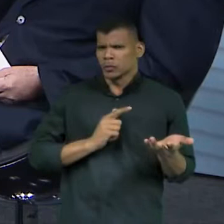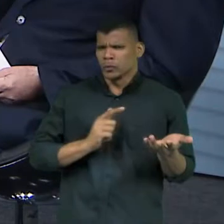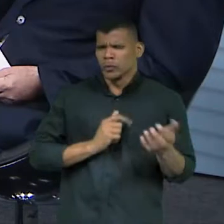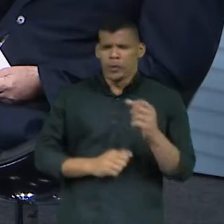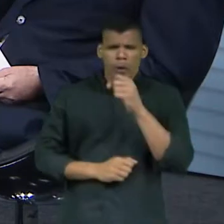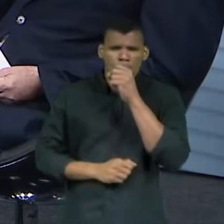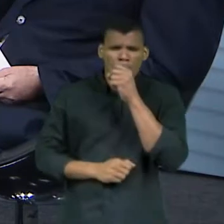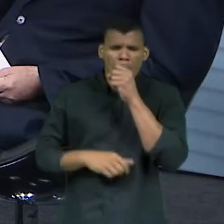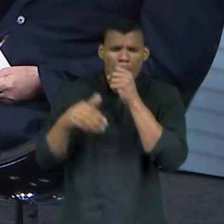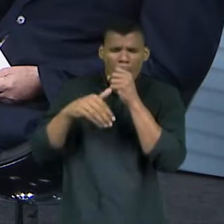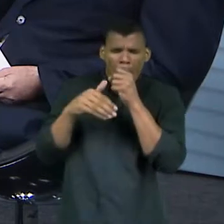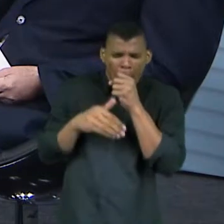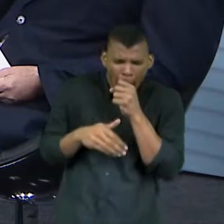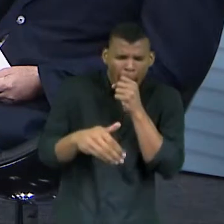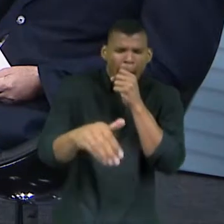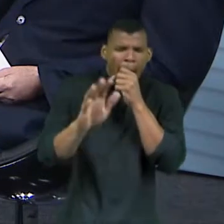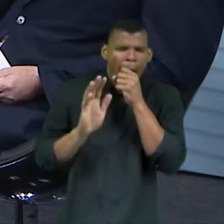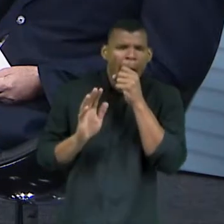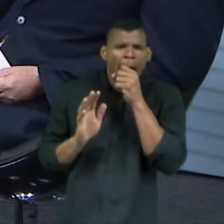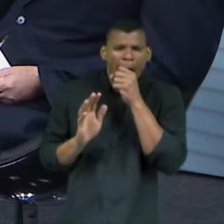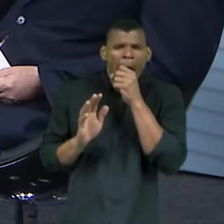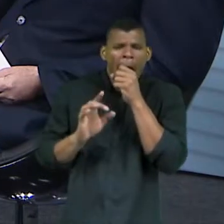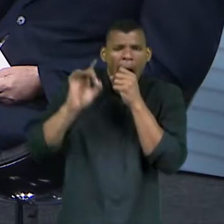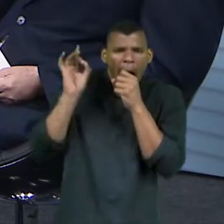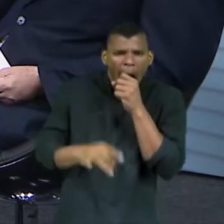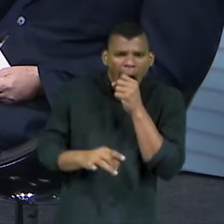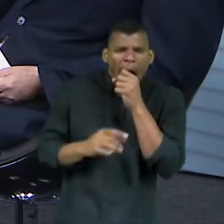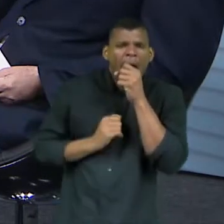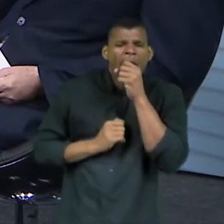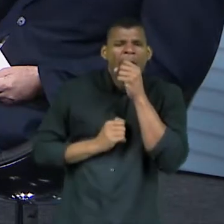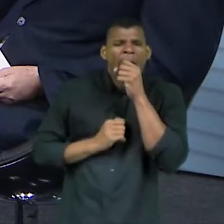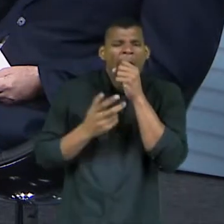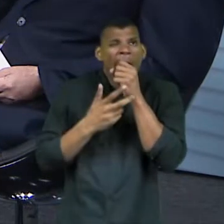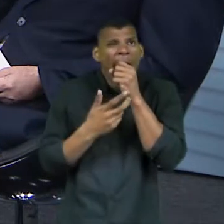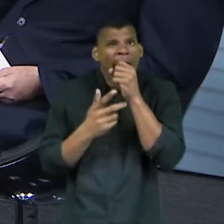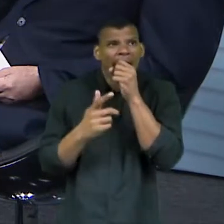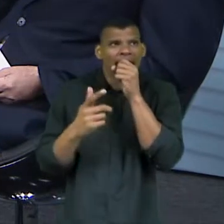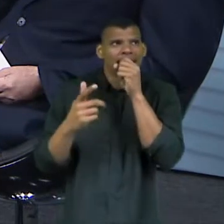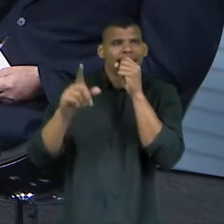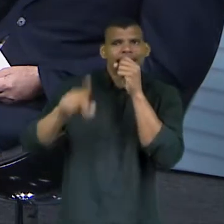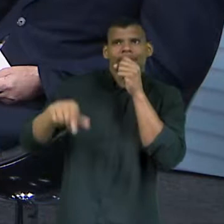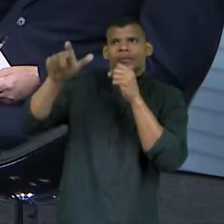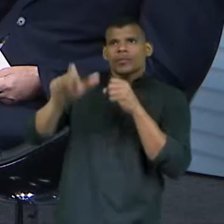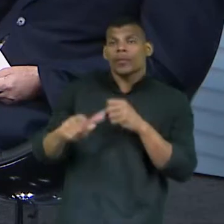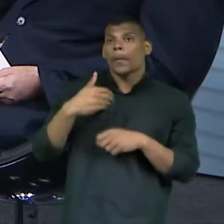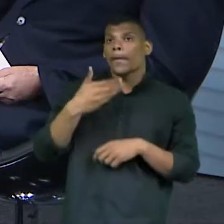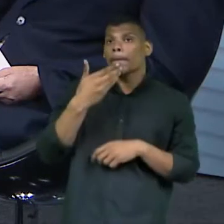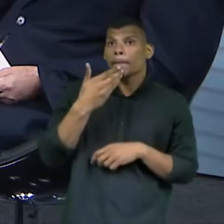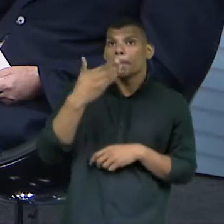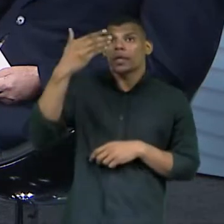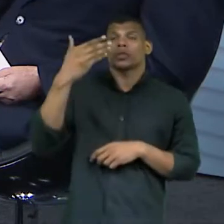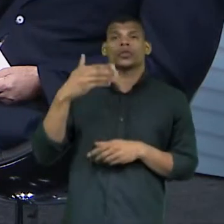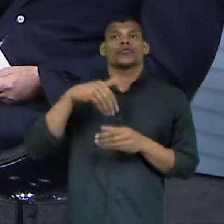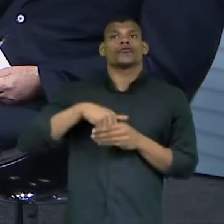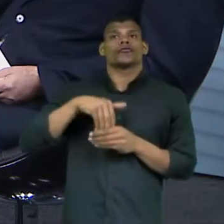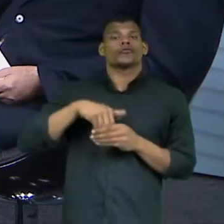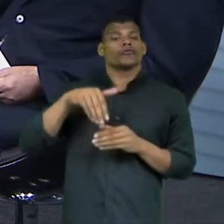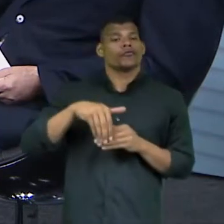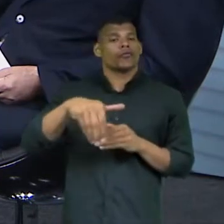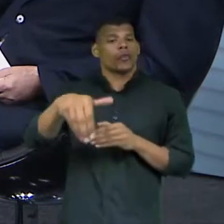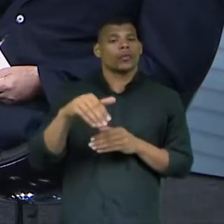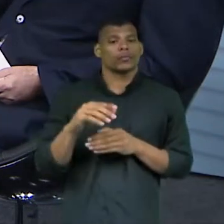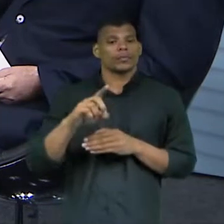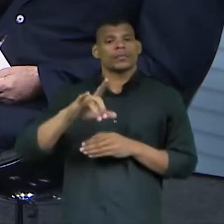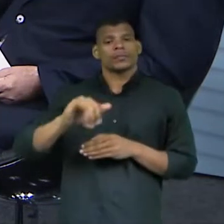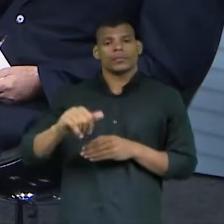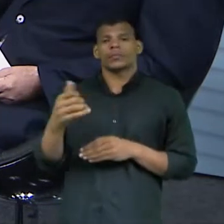as eleições. Então, oficialmente, pode-se dizer candidato e pedir votos a partir da data